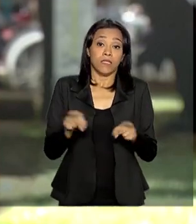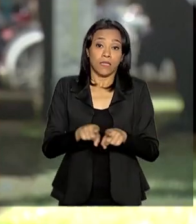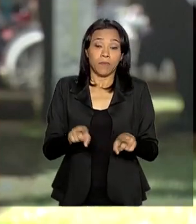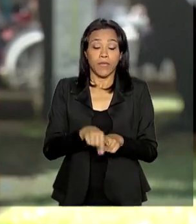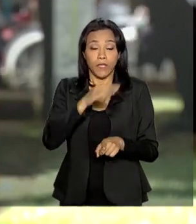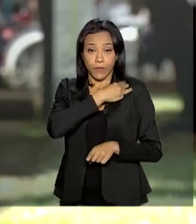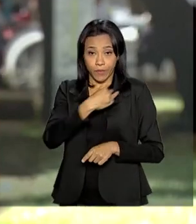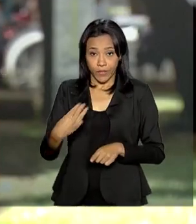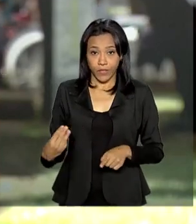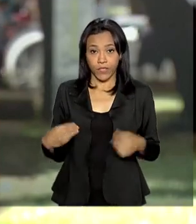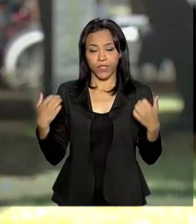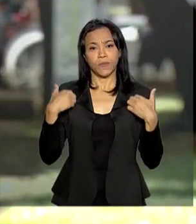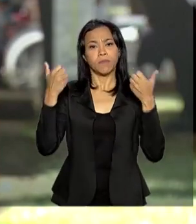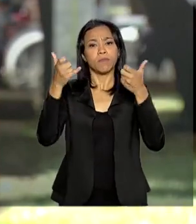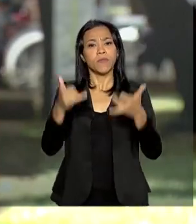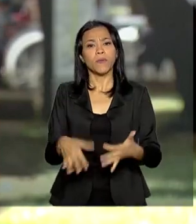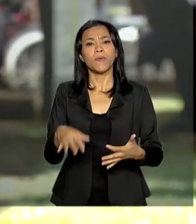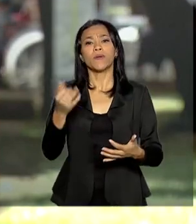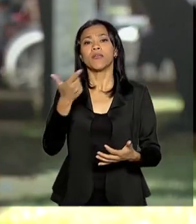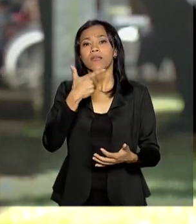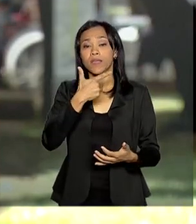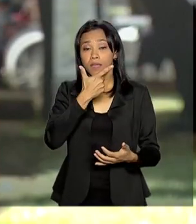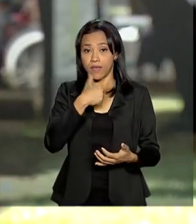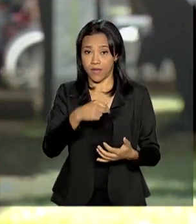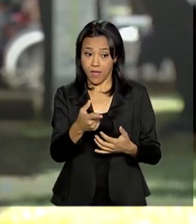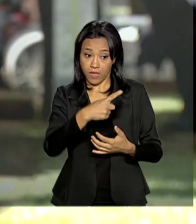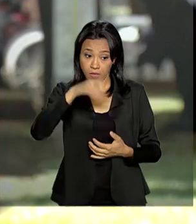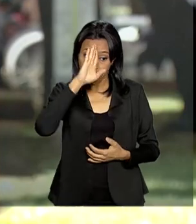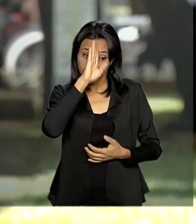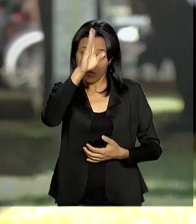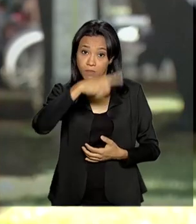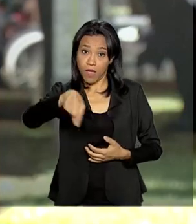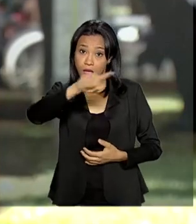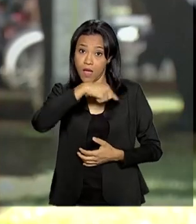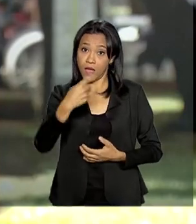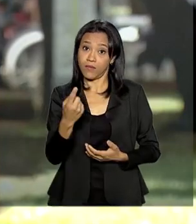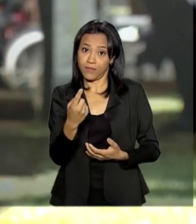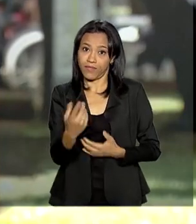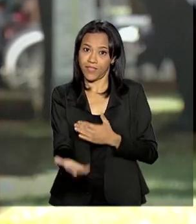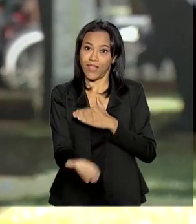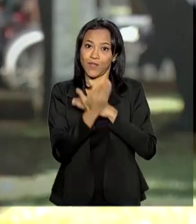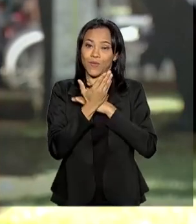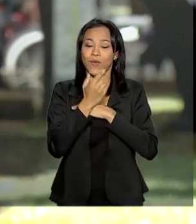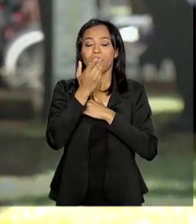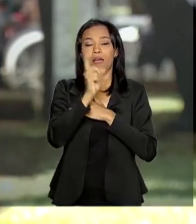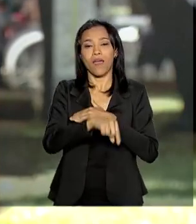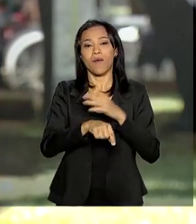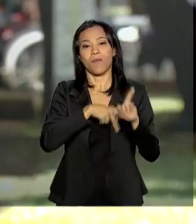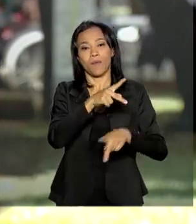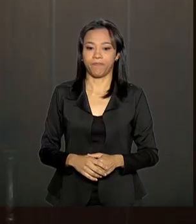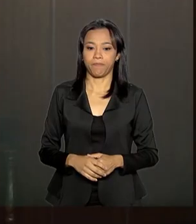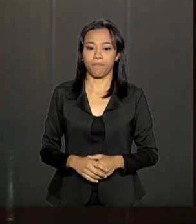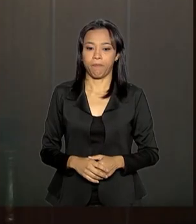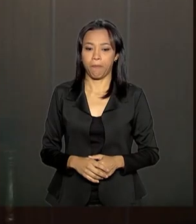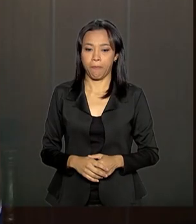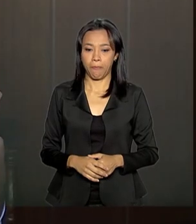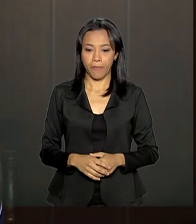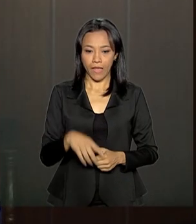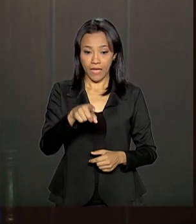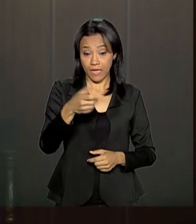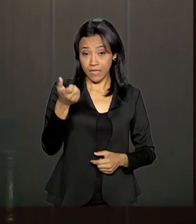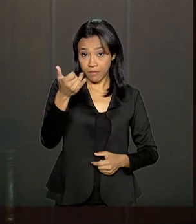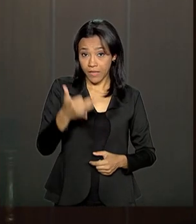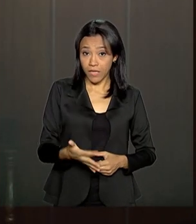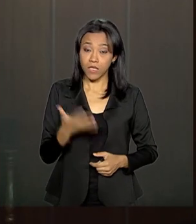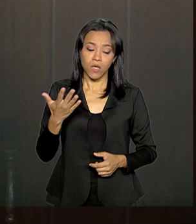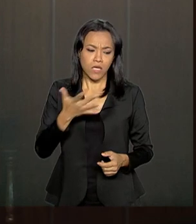que os principais beneficiados, com a nova proposta, serão os brasileiros que ganham menos. Os mais pobres